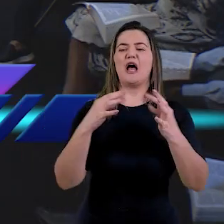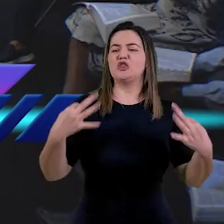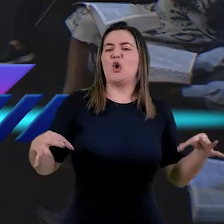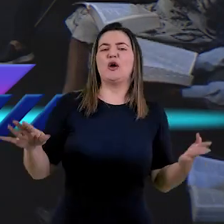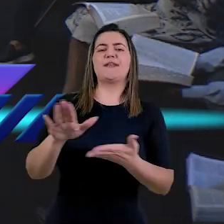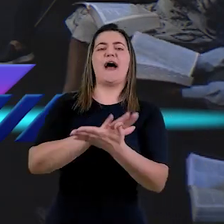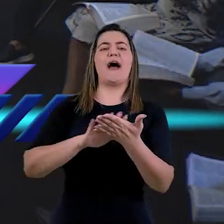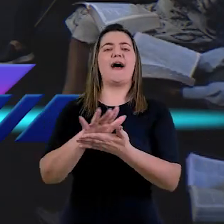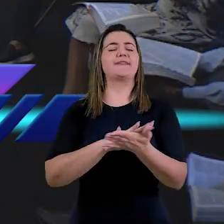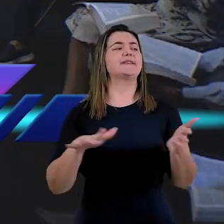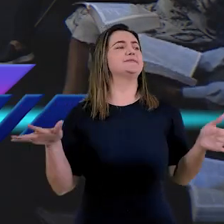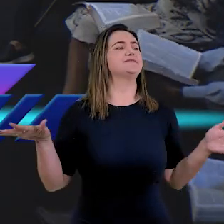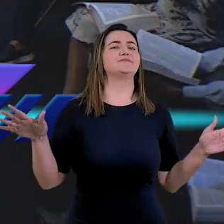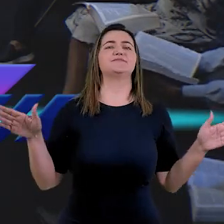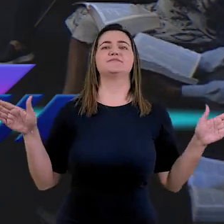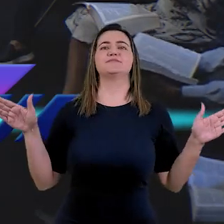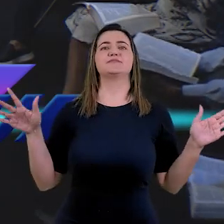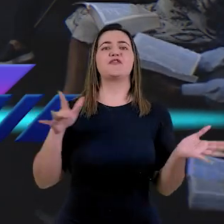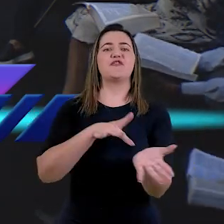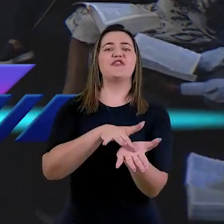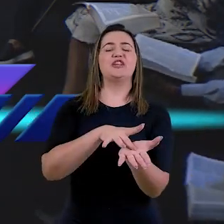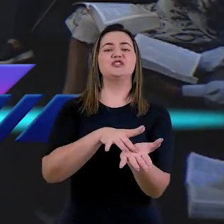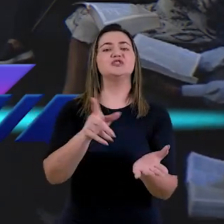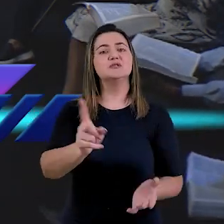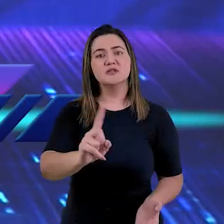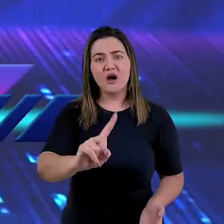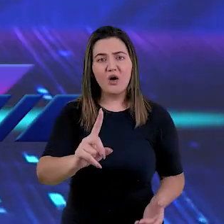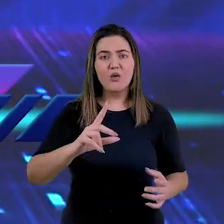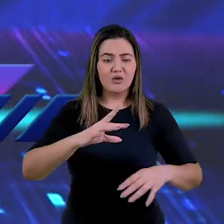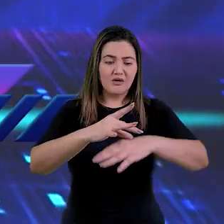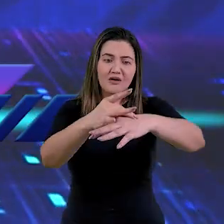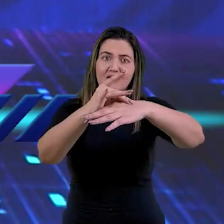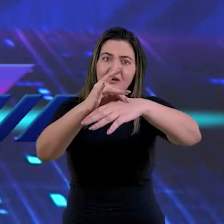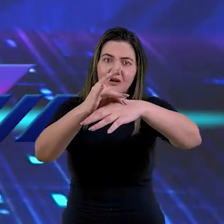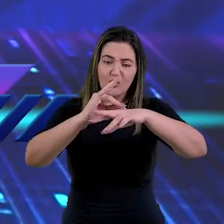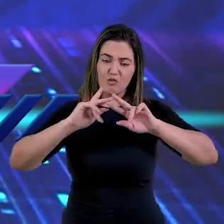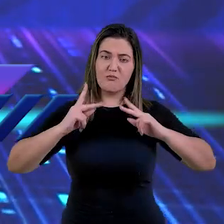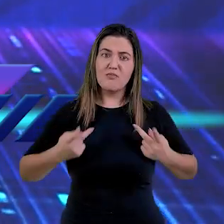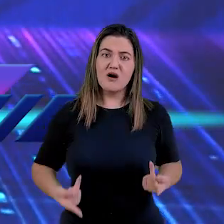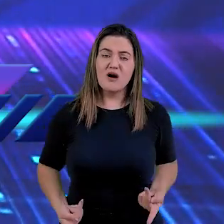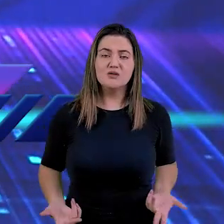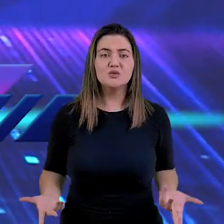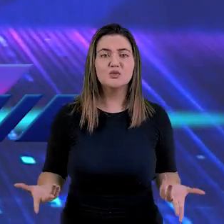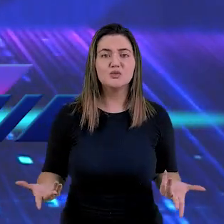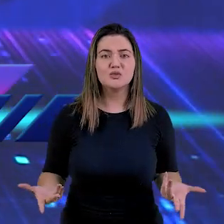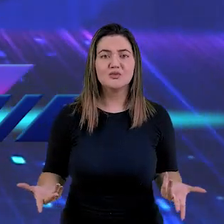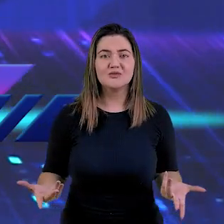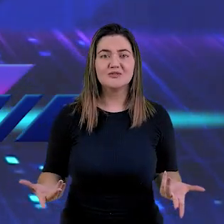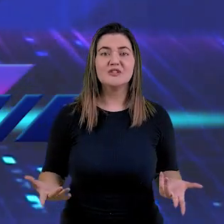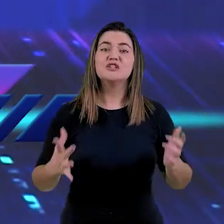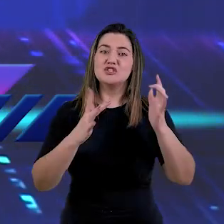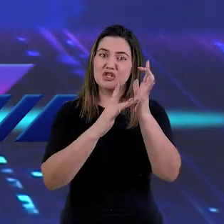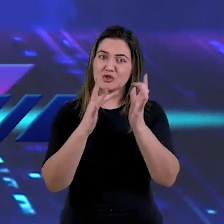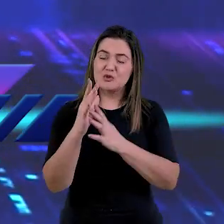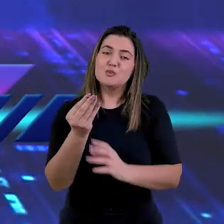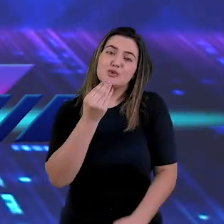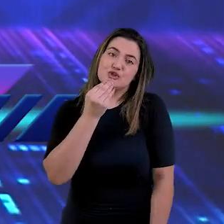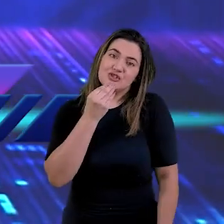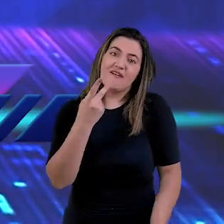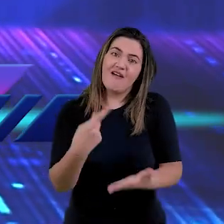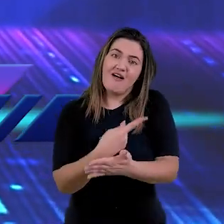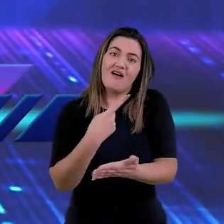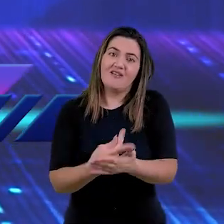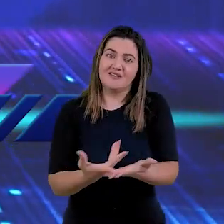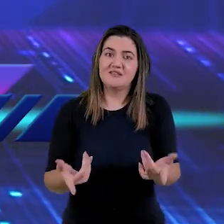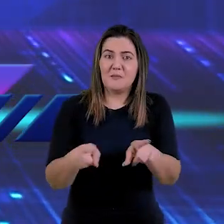papel, porque o plano da salvação de Cristo Jesus poderia ter dado errado. Jesus poderia